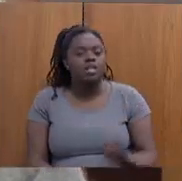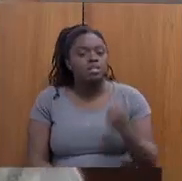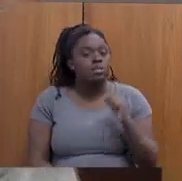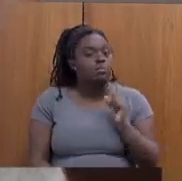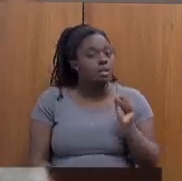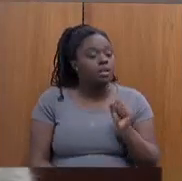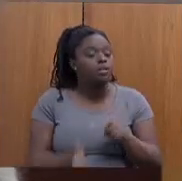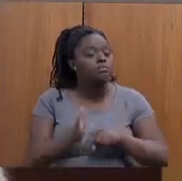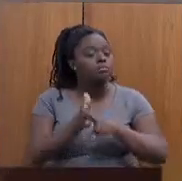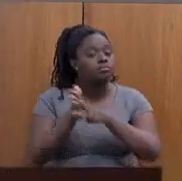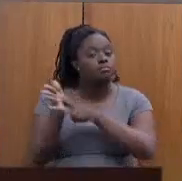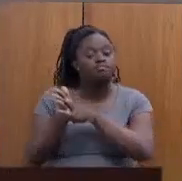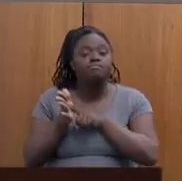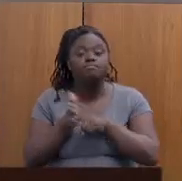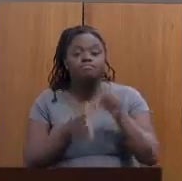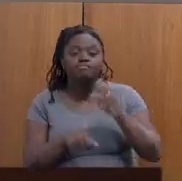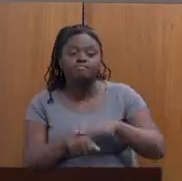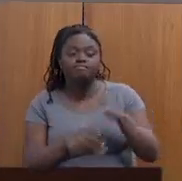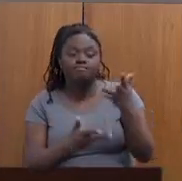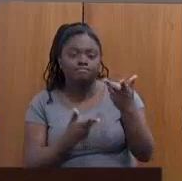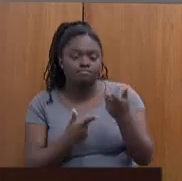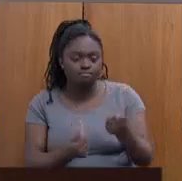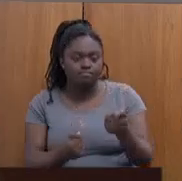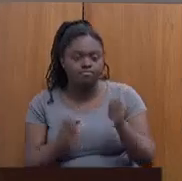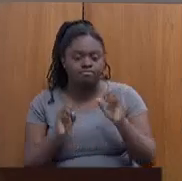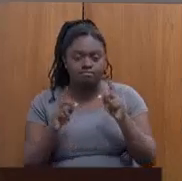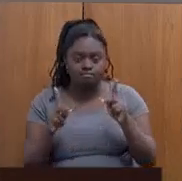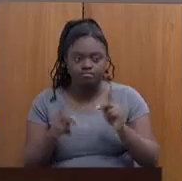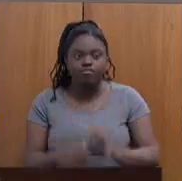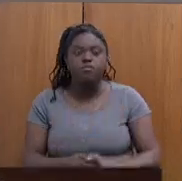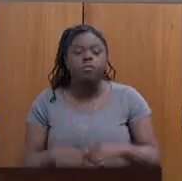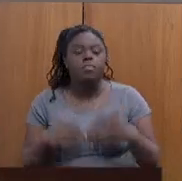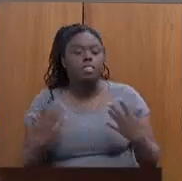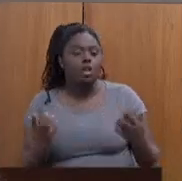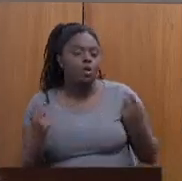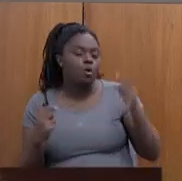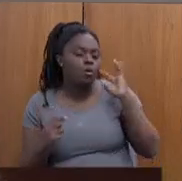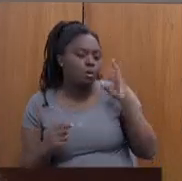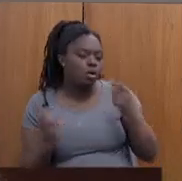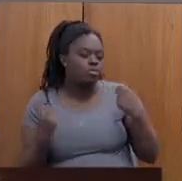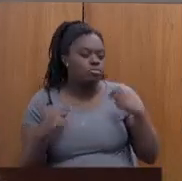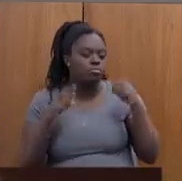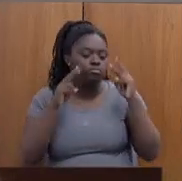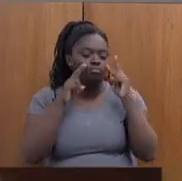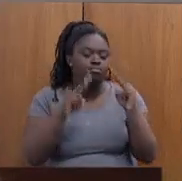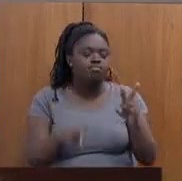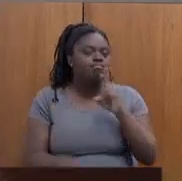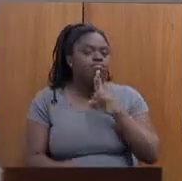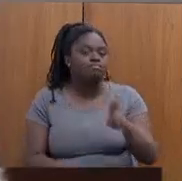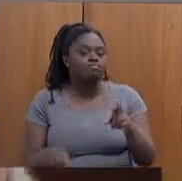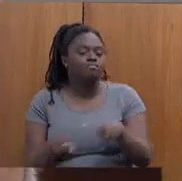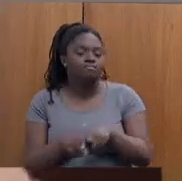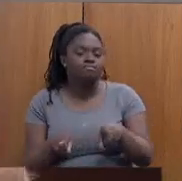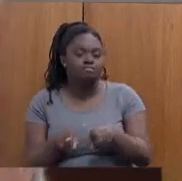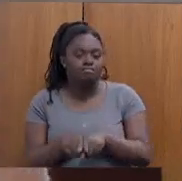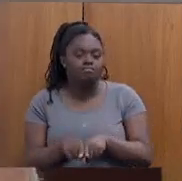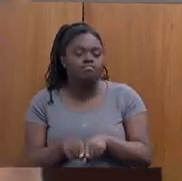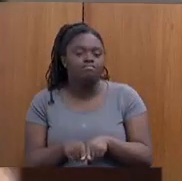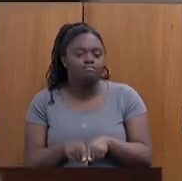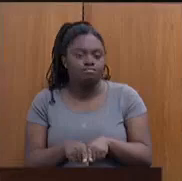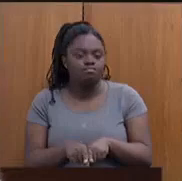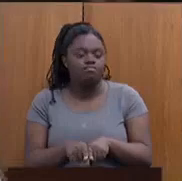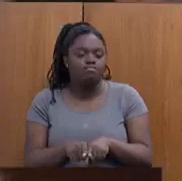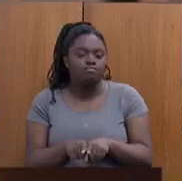é o que mais atende. Então, acho que a gente tem que olhar isso de resultados também nessa